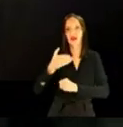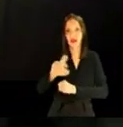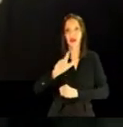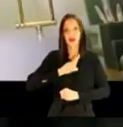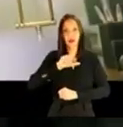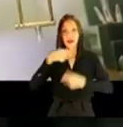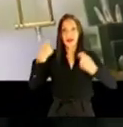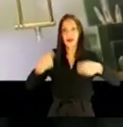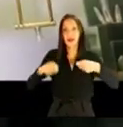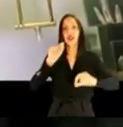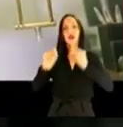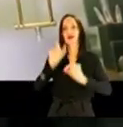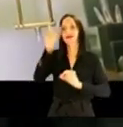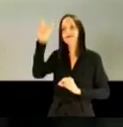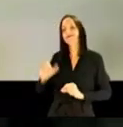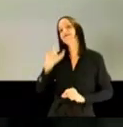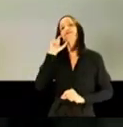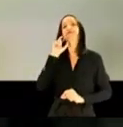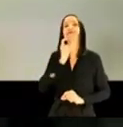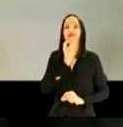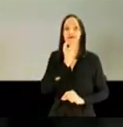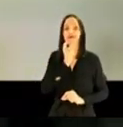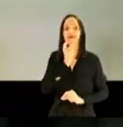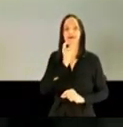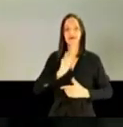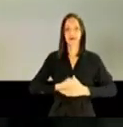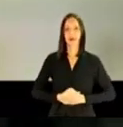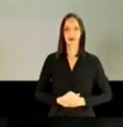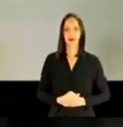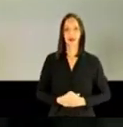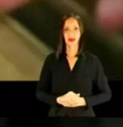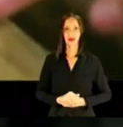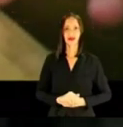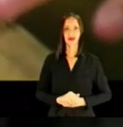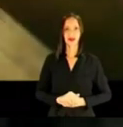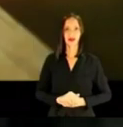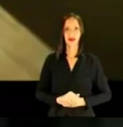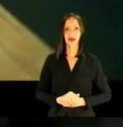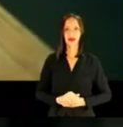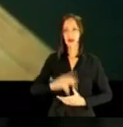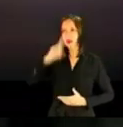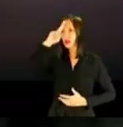nos próximos quatro anos. Você precisa saber quem é Ricardo Nunes.